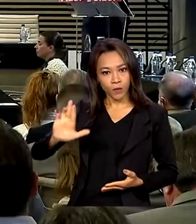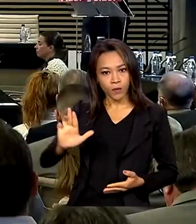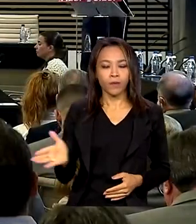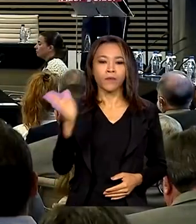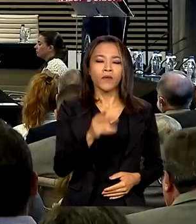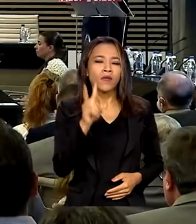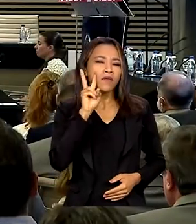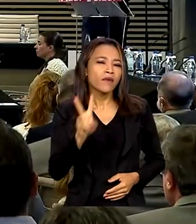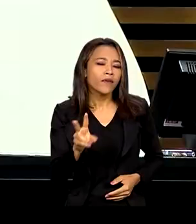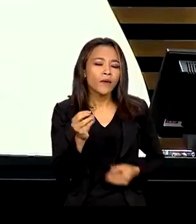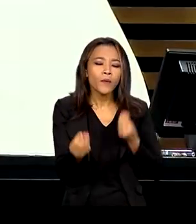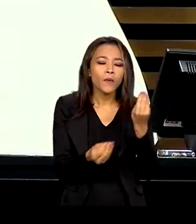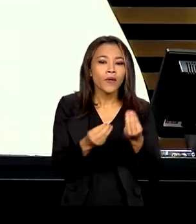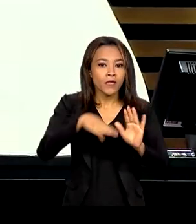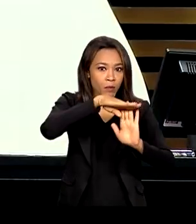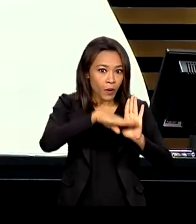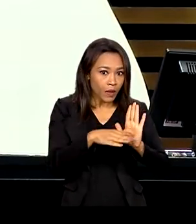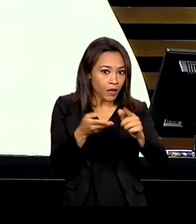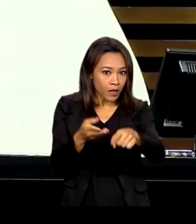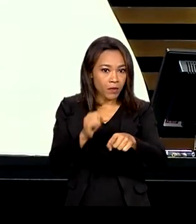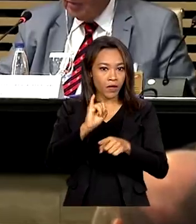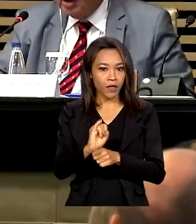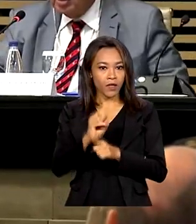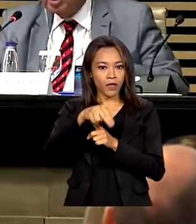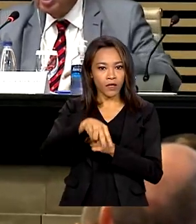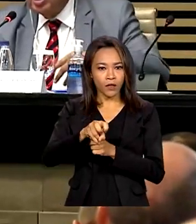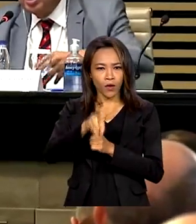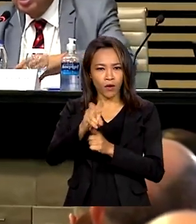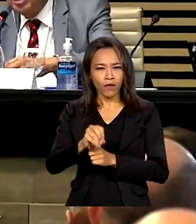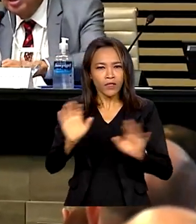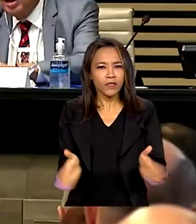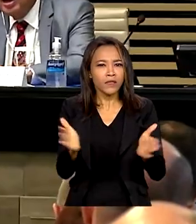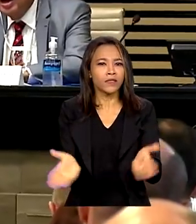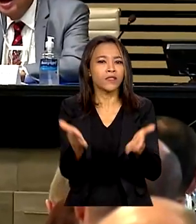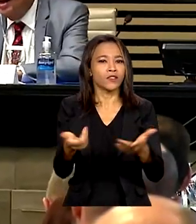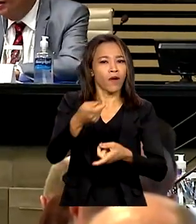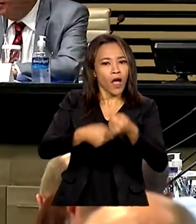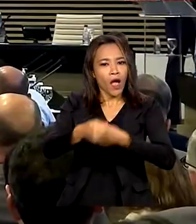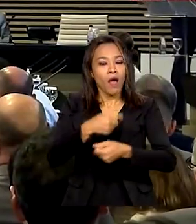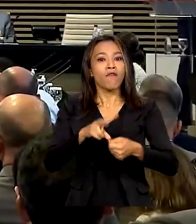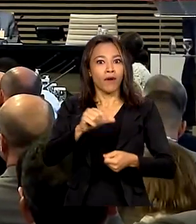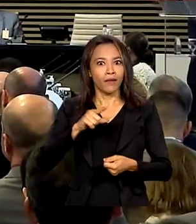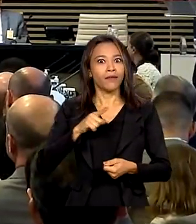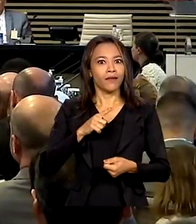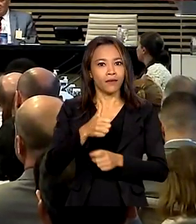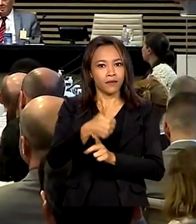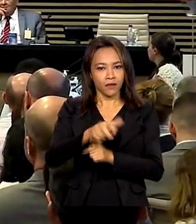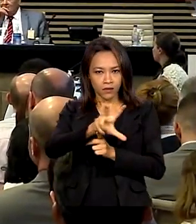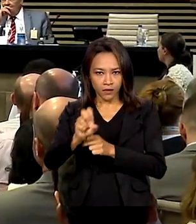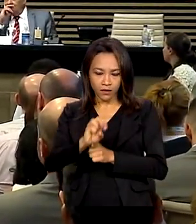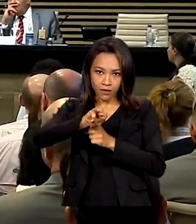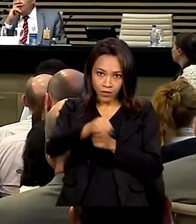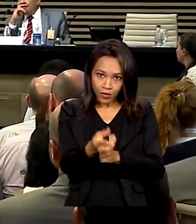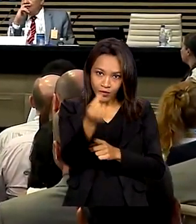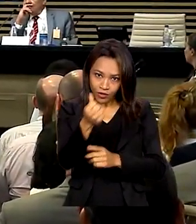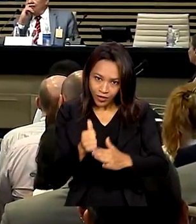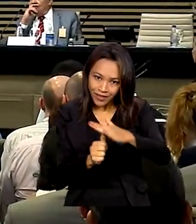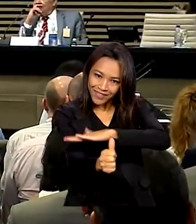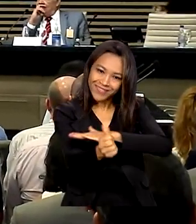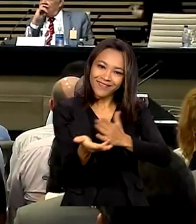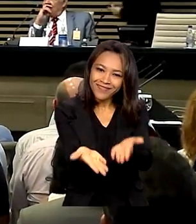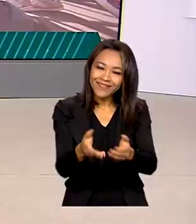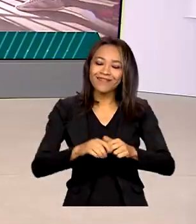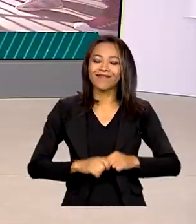você vai ver que o programa Inova Mais, de incentivo à economia verde, vai contar com quase 150 milhões de reais em